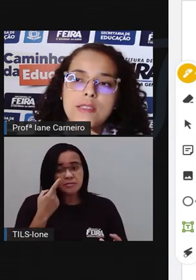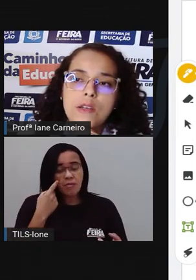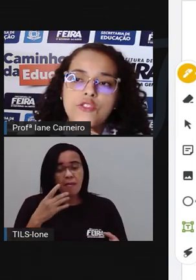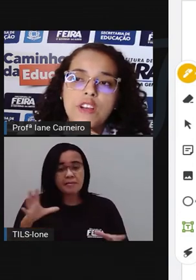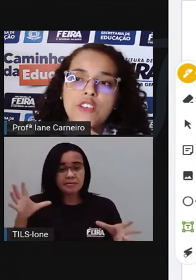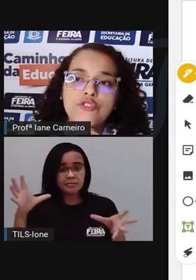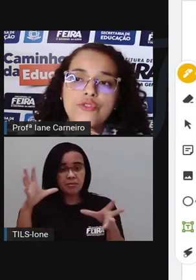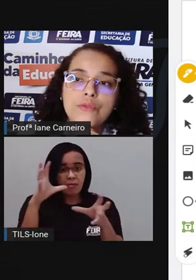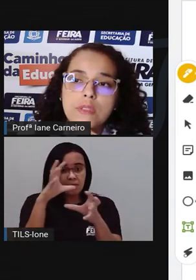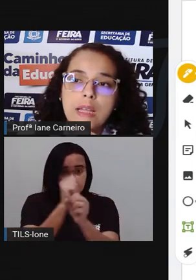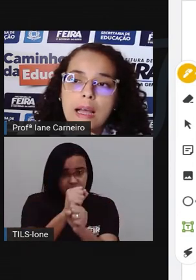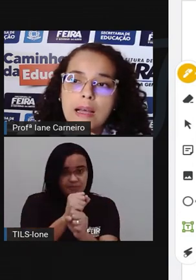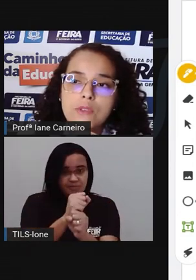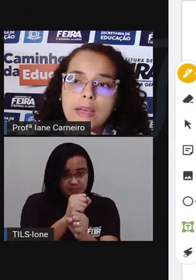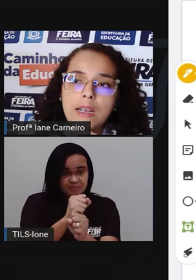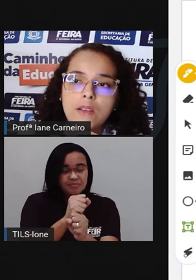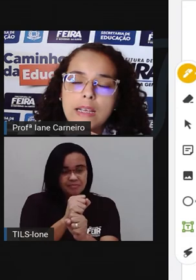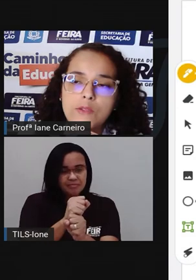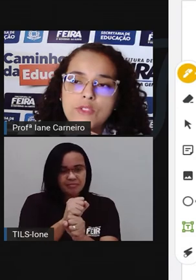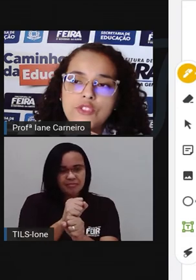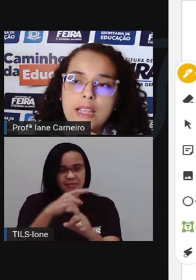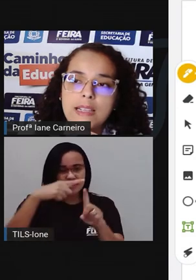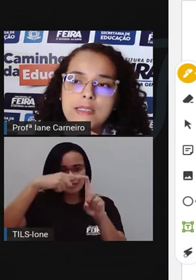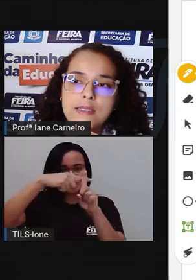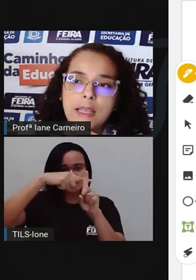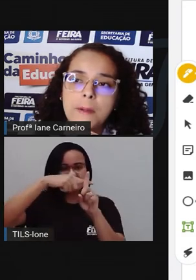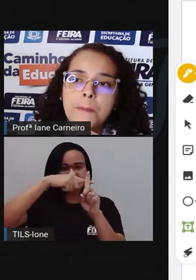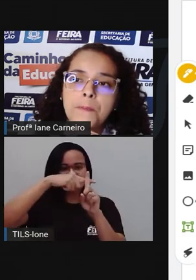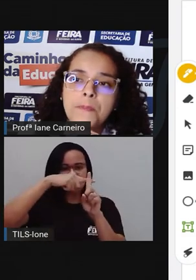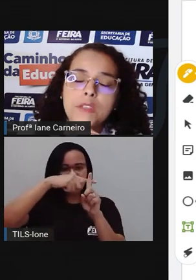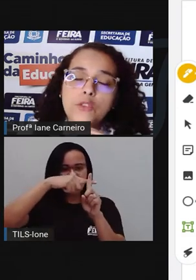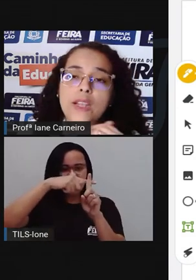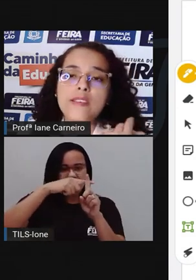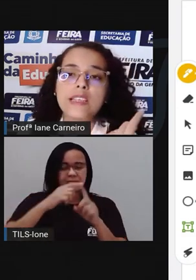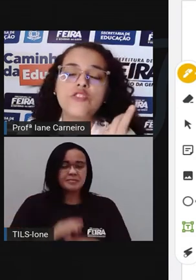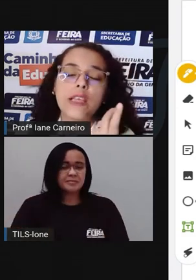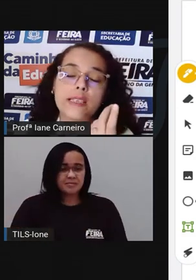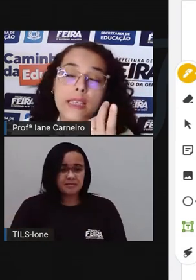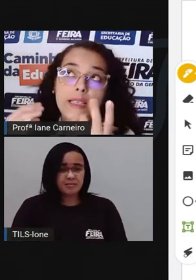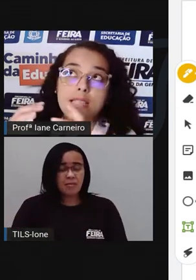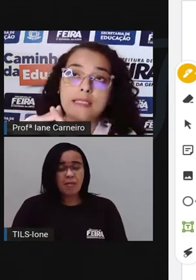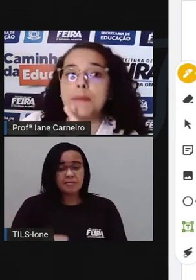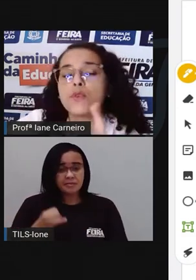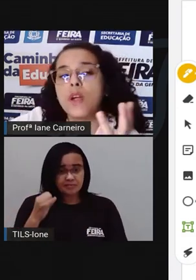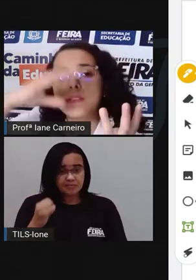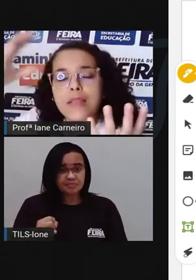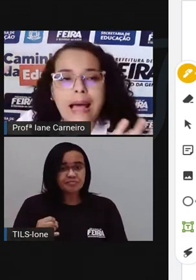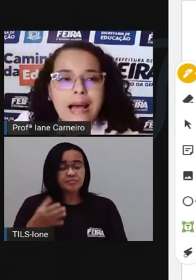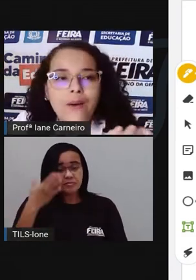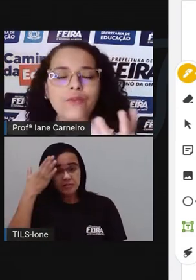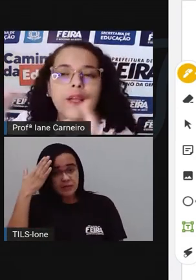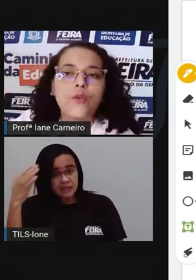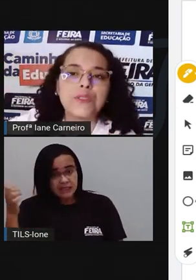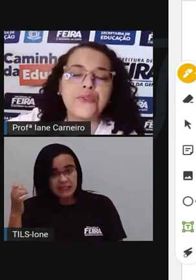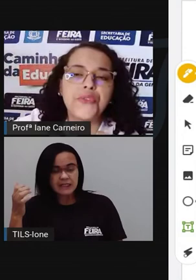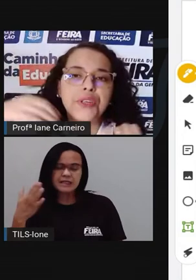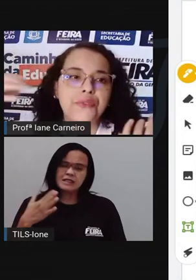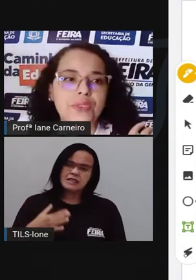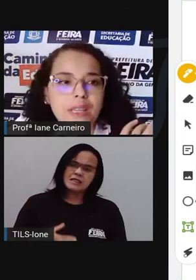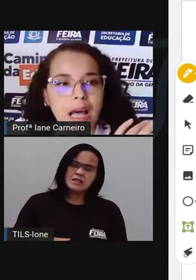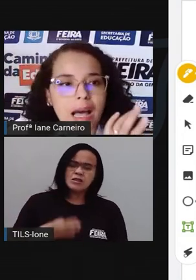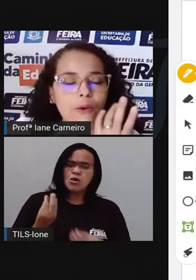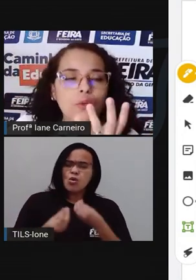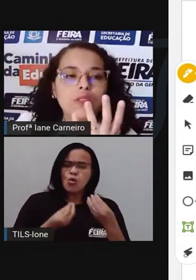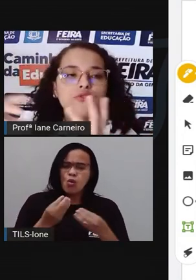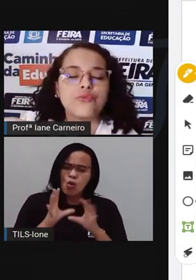Adição. A gente vai juntar os valores, as quantidades, né? Então, toda vez que a gente quiser saber o total, né, quanto foi